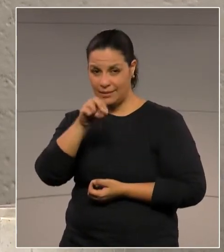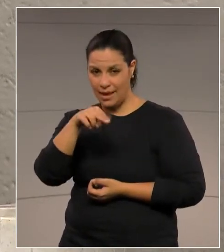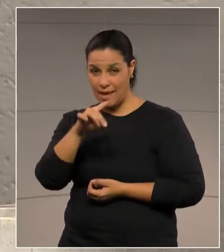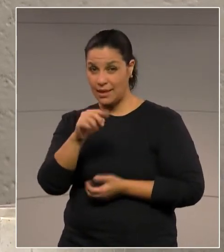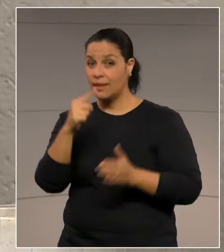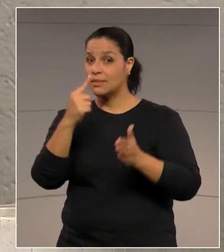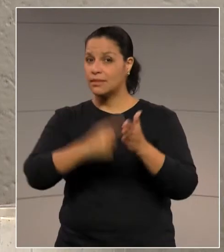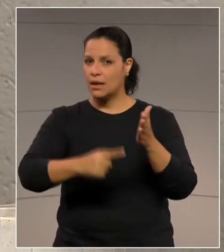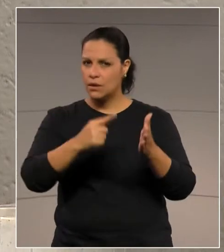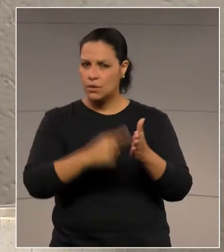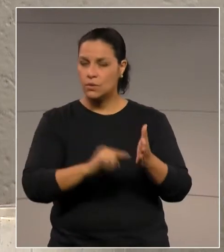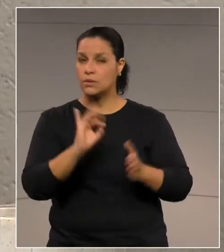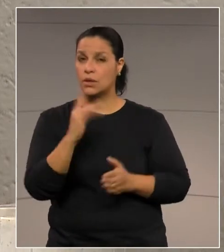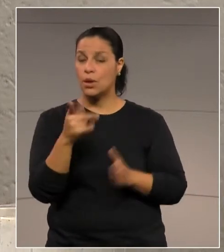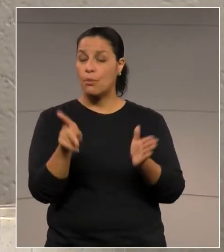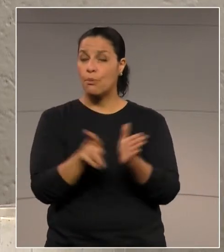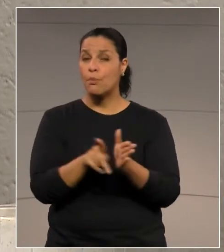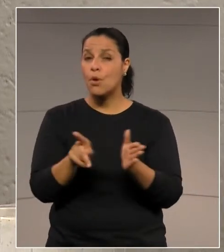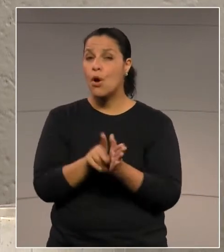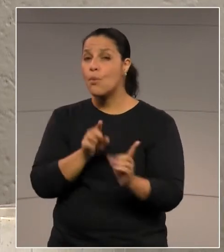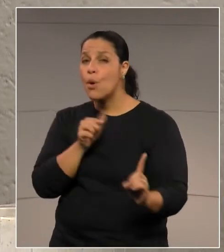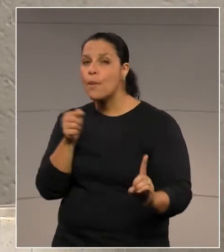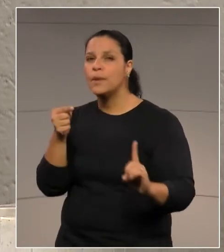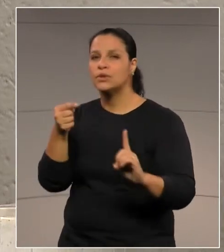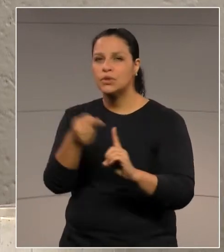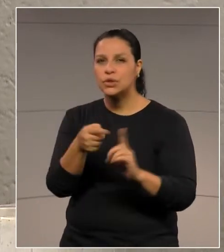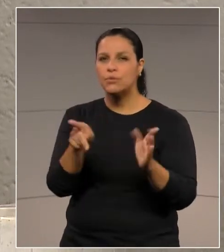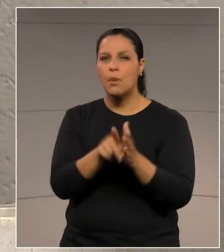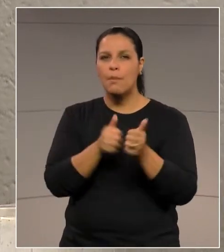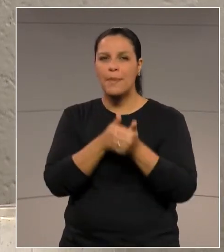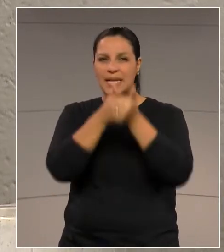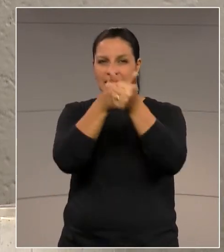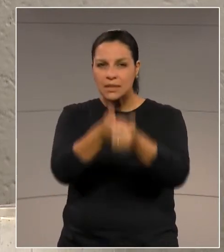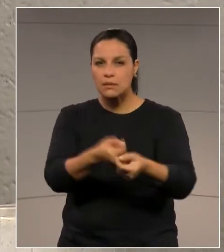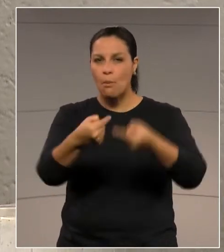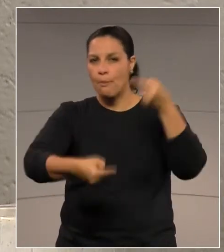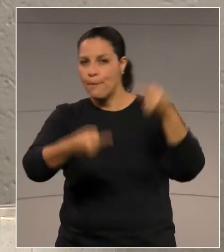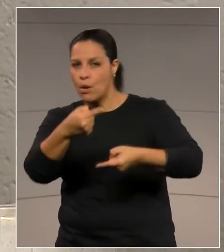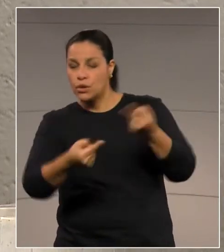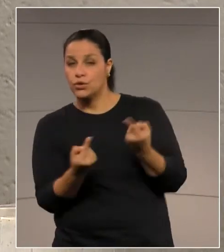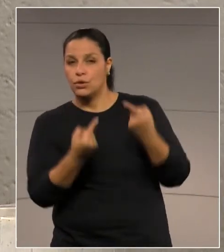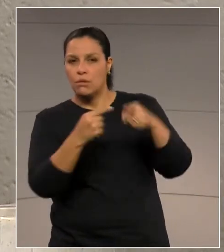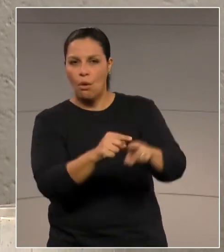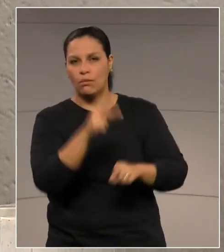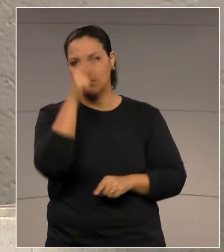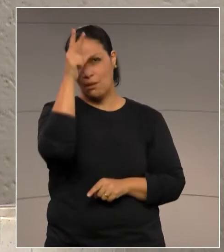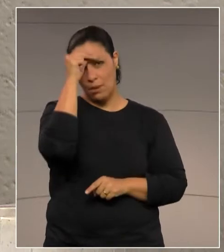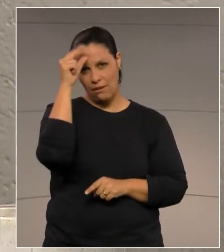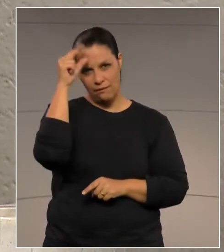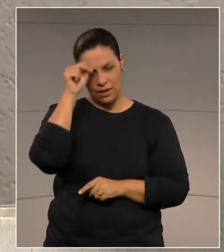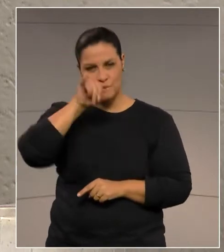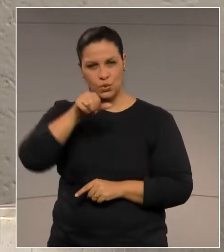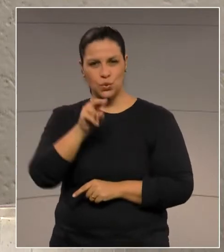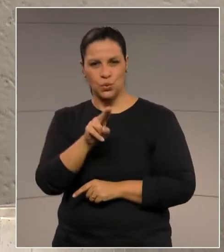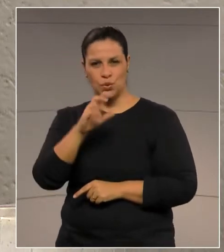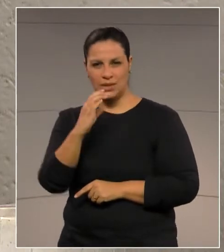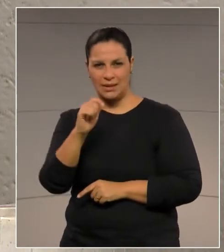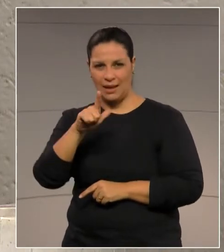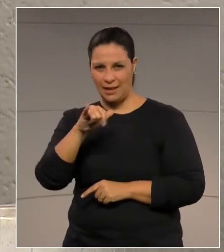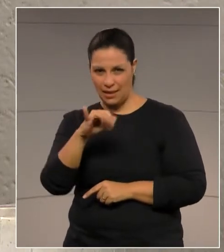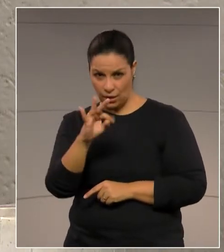feita com o intuito de perseguir politicamente, de tentar acabar